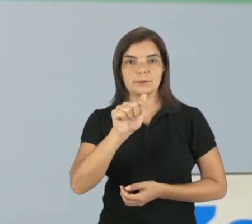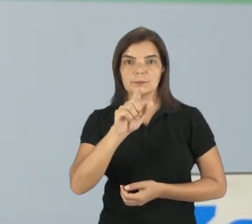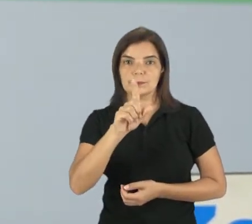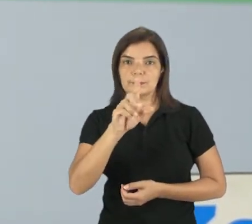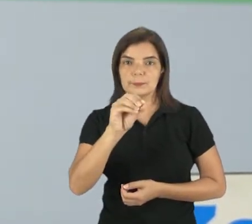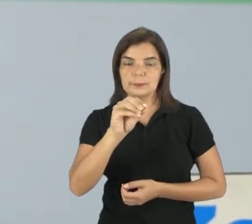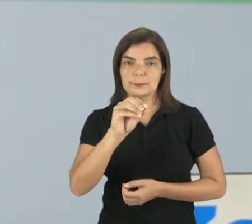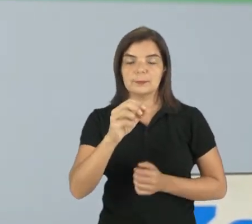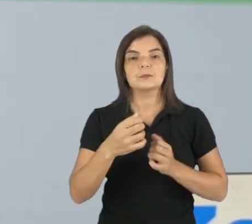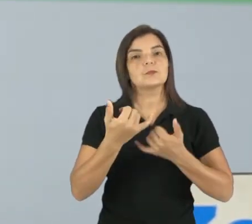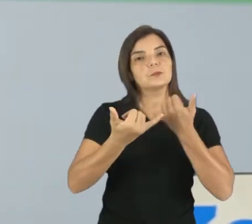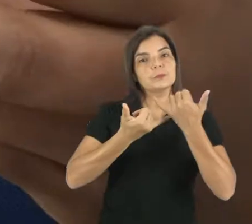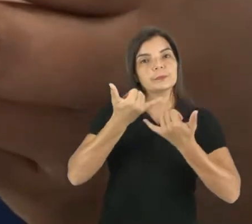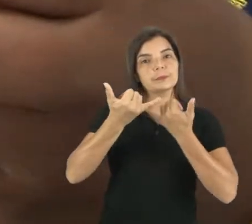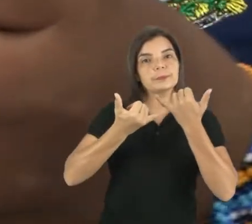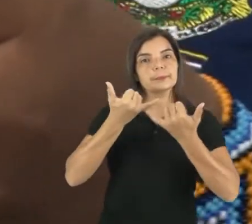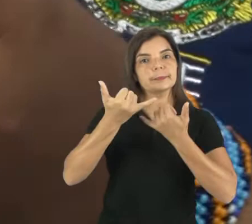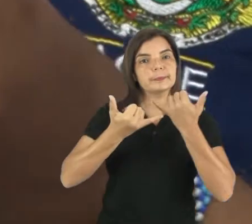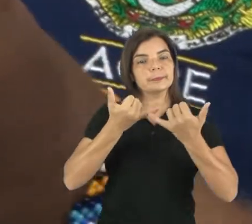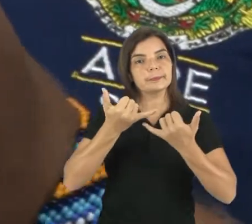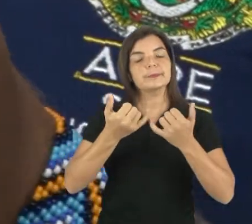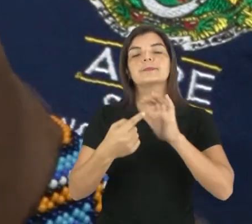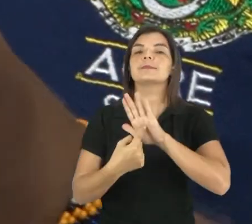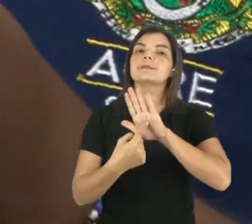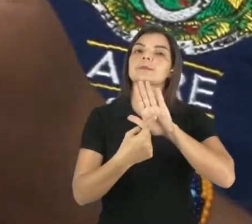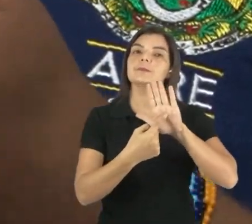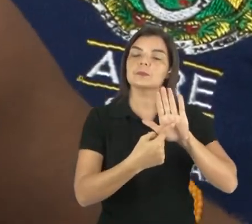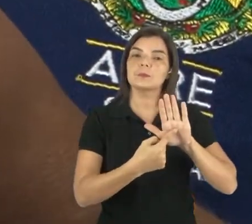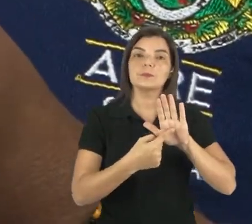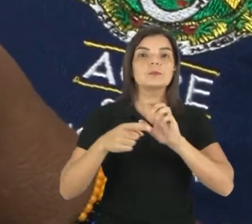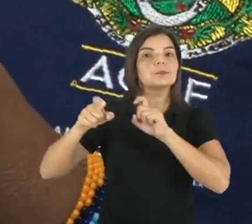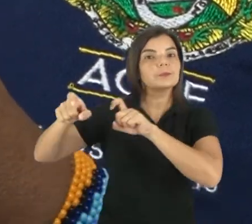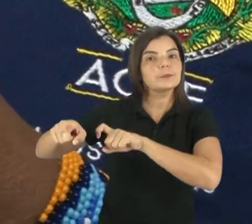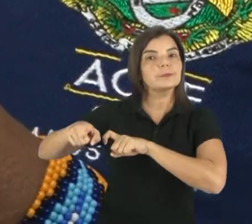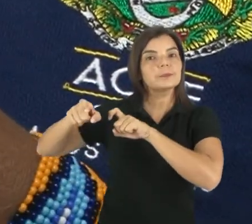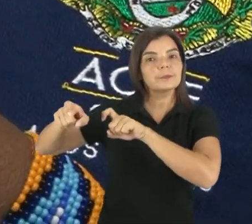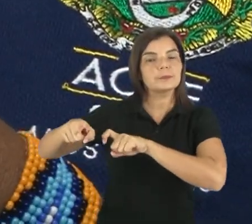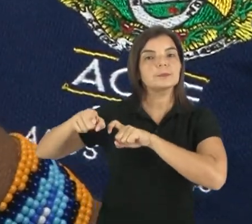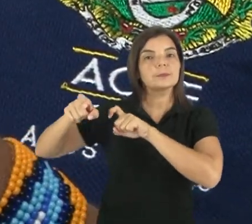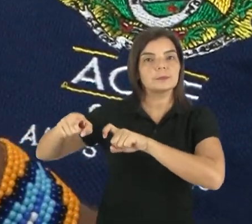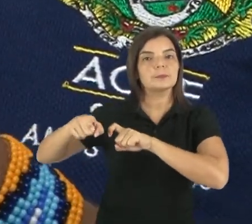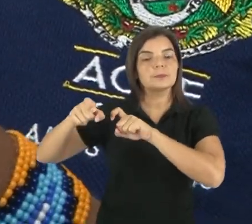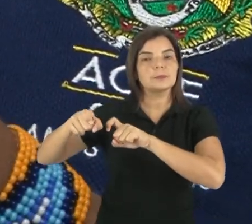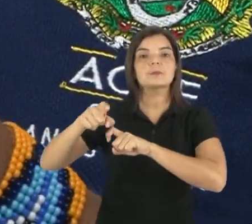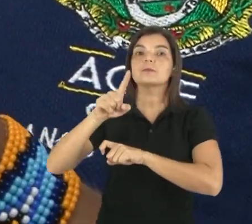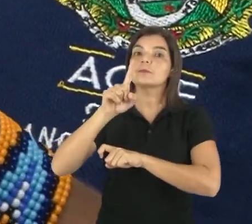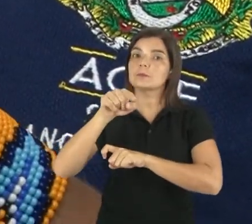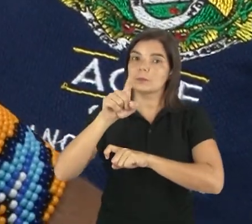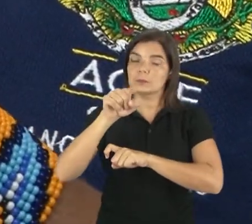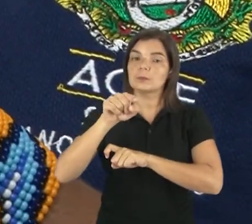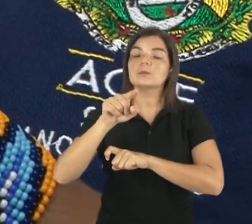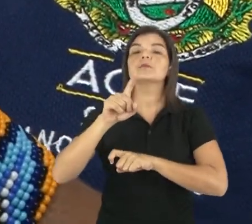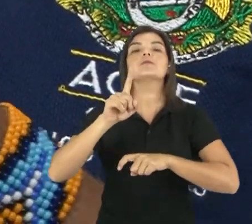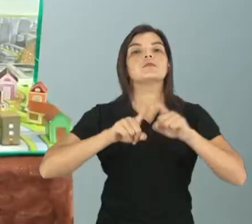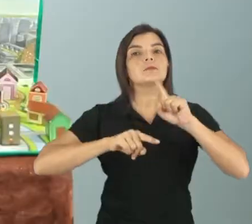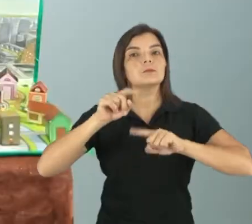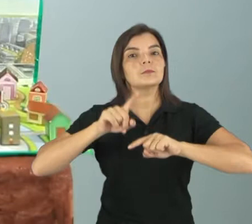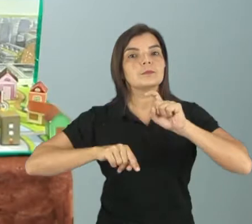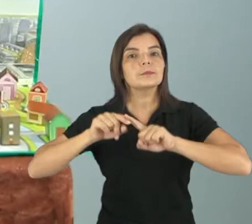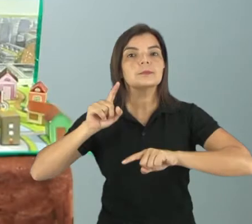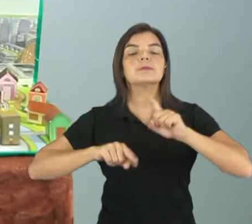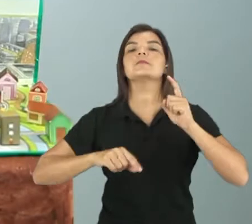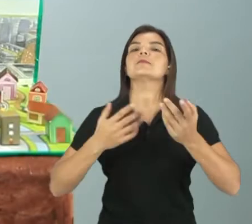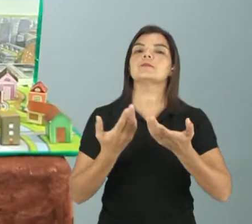representação, um brinquedinho, que é, né, que lá no campo, esse é uma ferramenta, né,